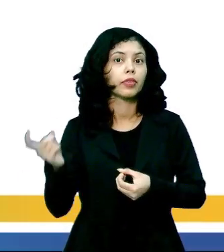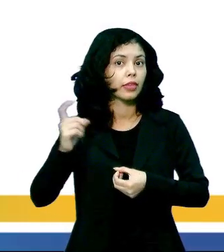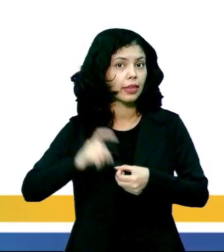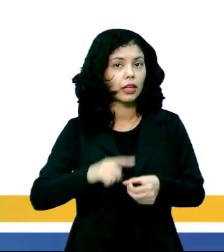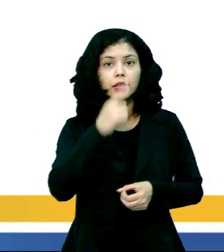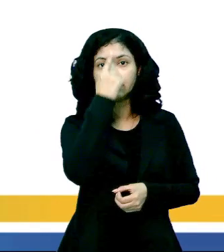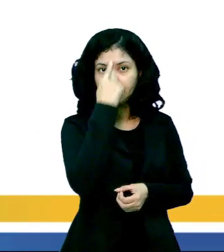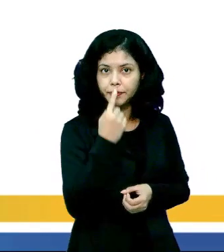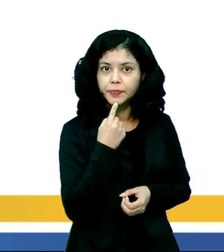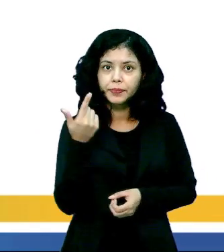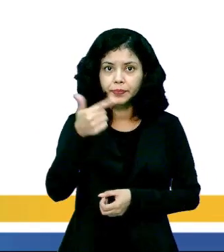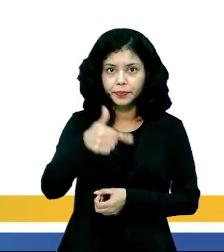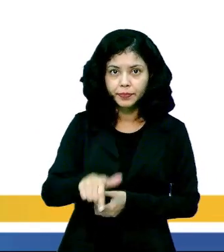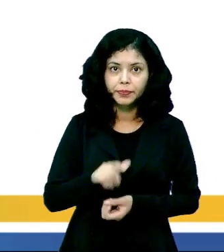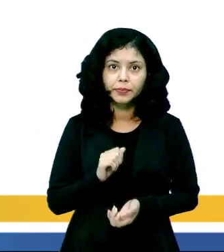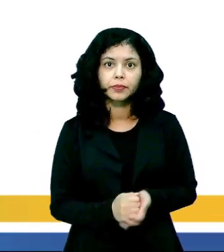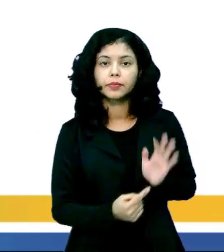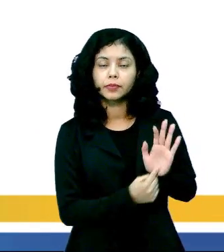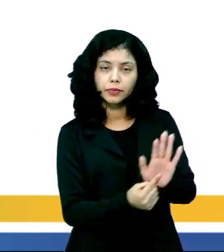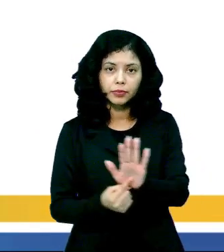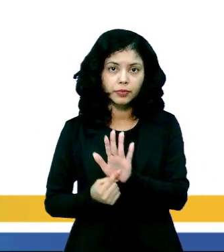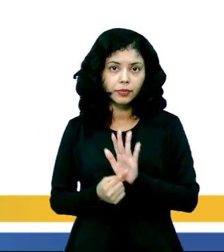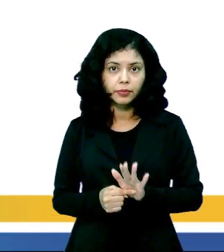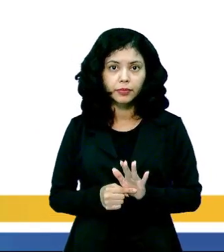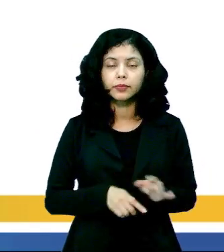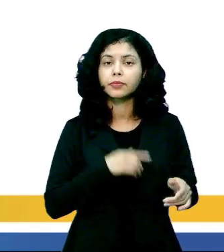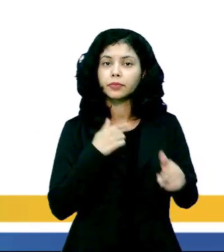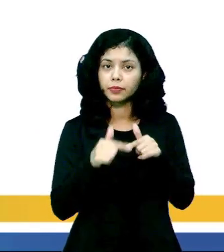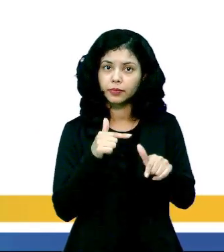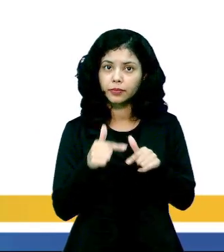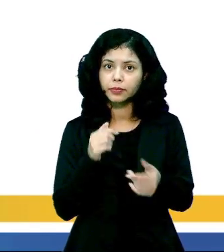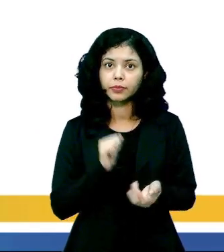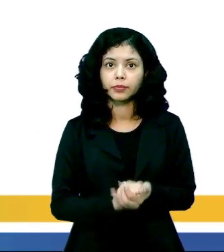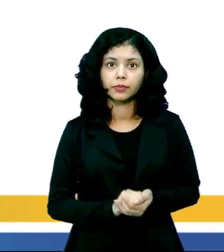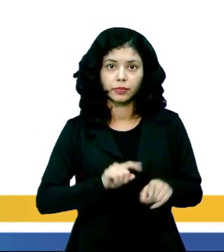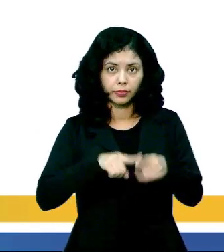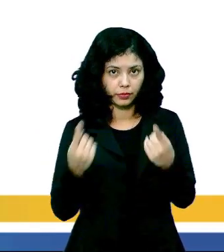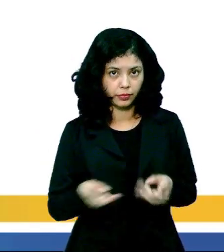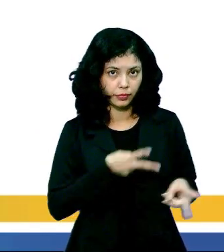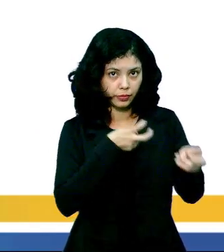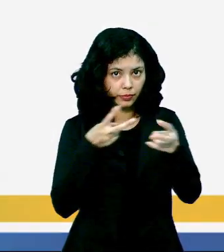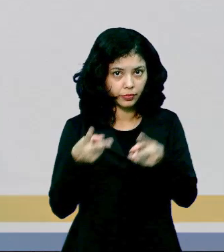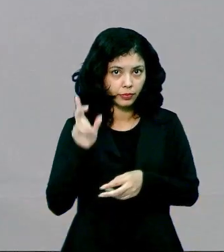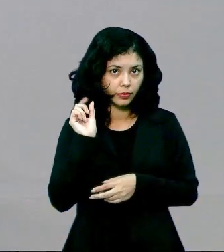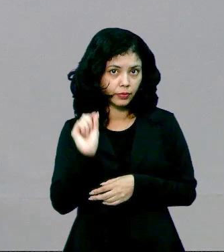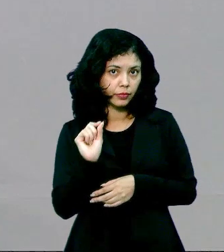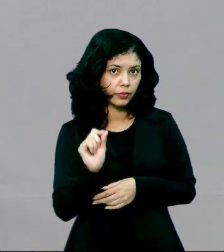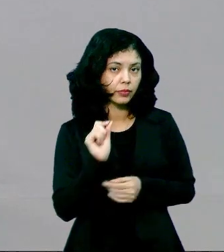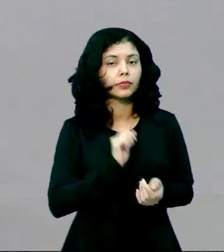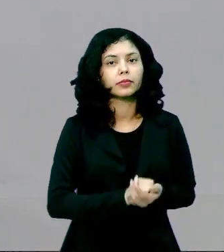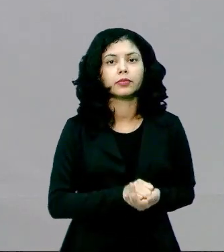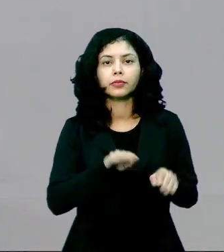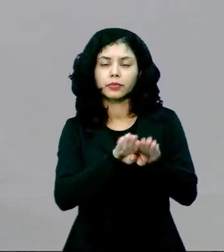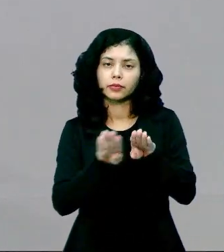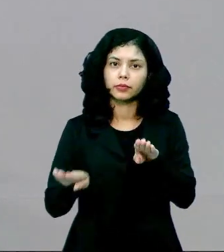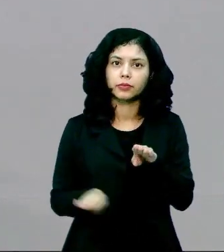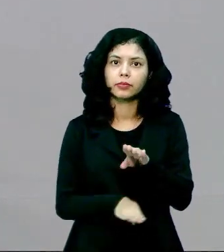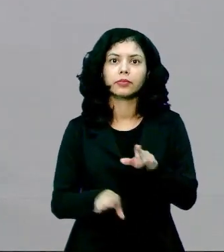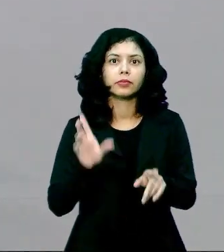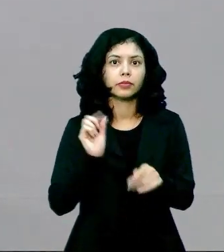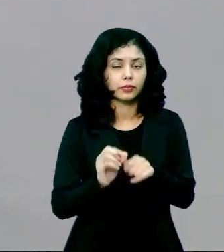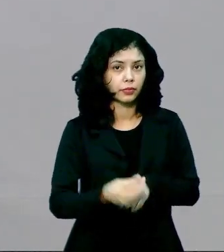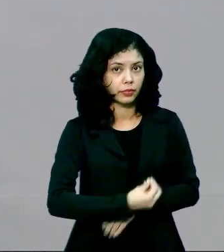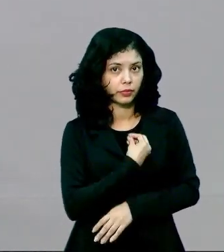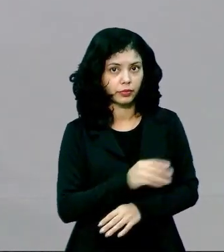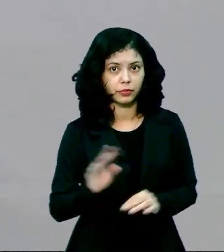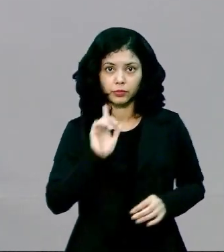volto à imagem novamente, retratando o mercado de trabalho, mas nós vamos perceber que essa desigualdade, ela se